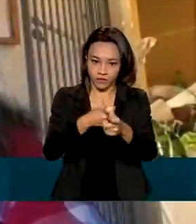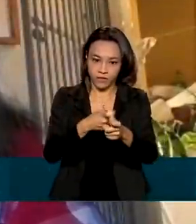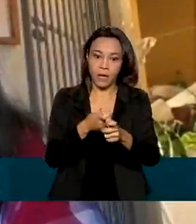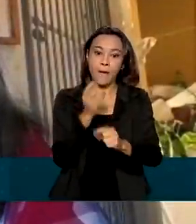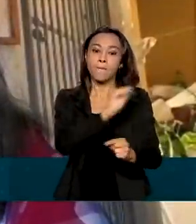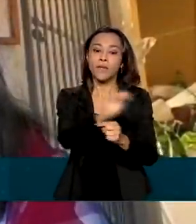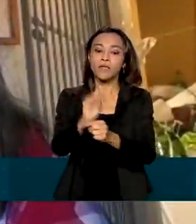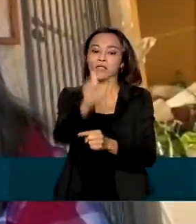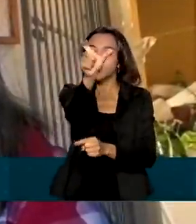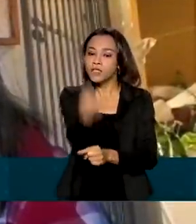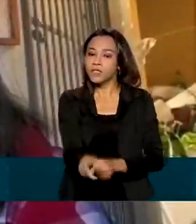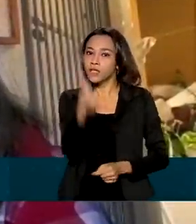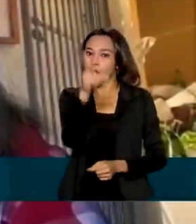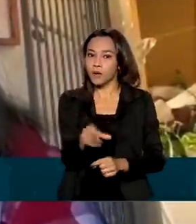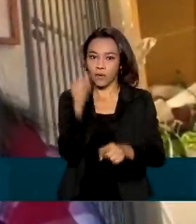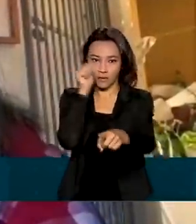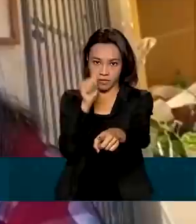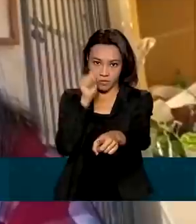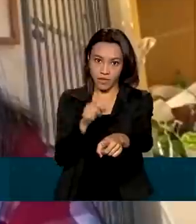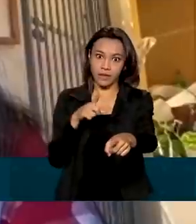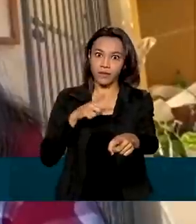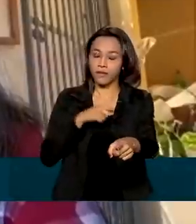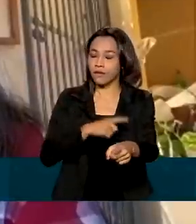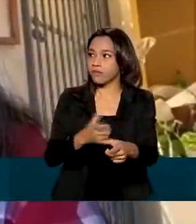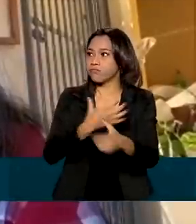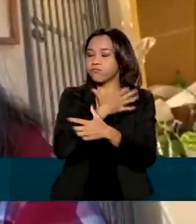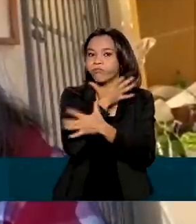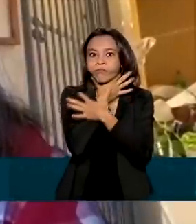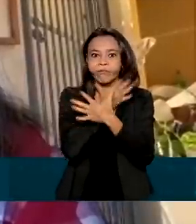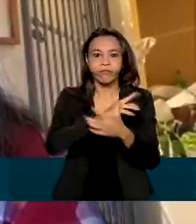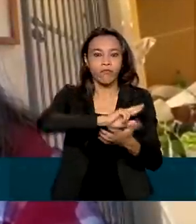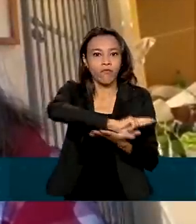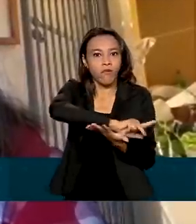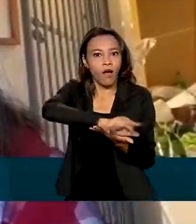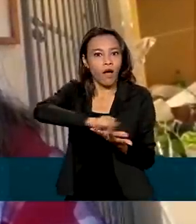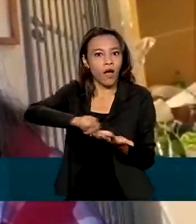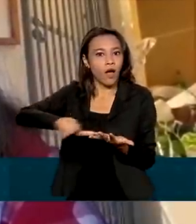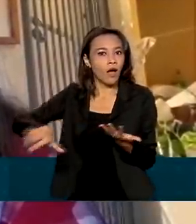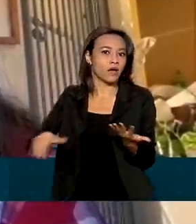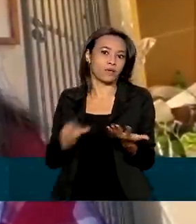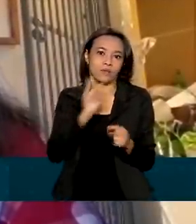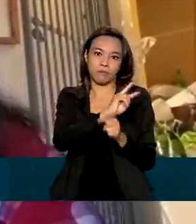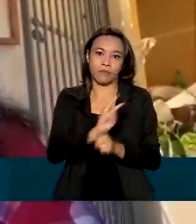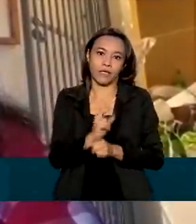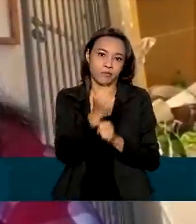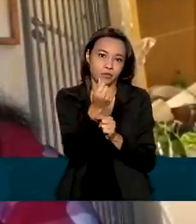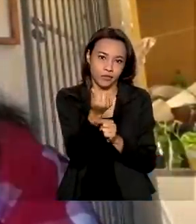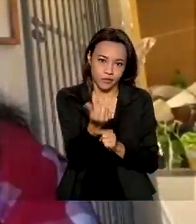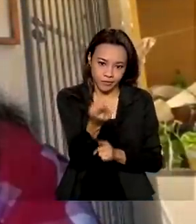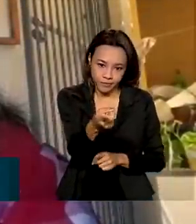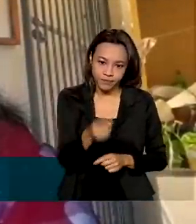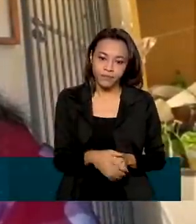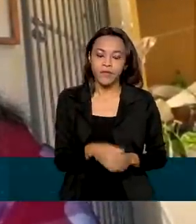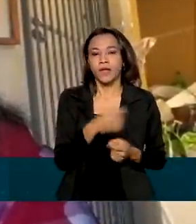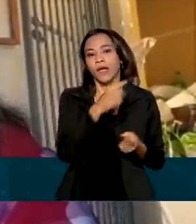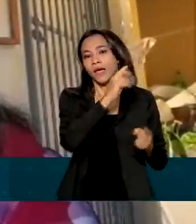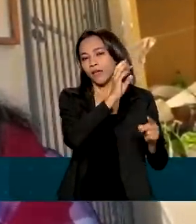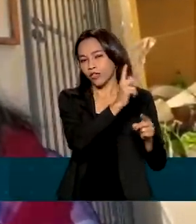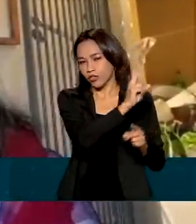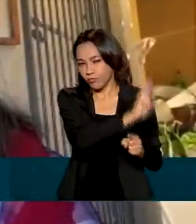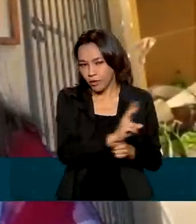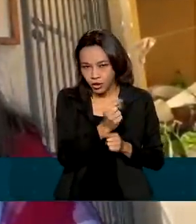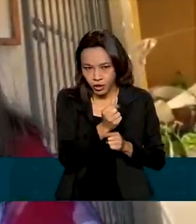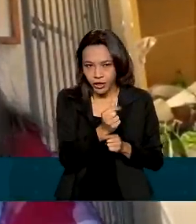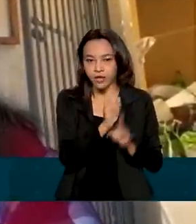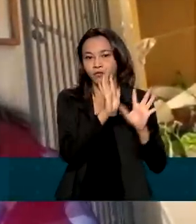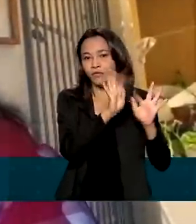pessoas como a dona Ivone, que acumula inúmeros empréstimos ao longo dos anos. Foi virando uma boa, foi terminando o empréstimo,